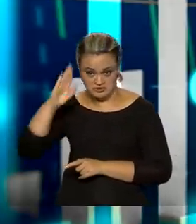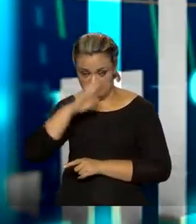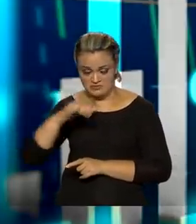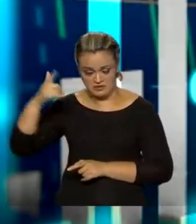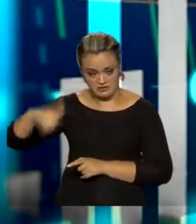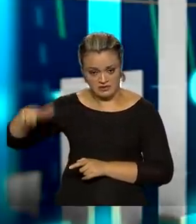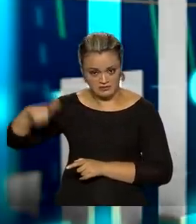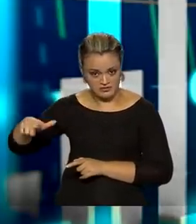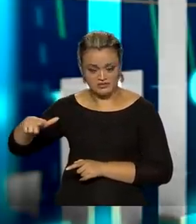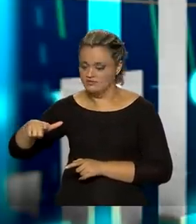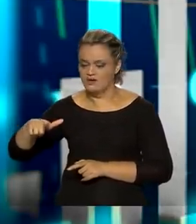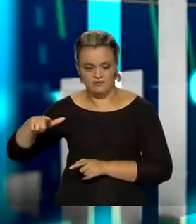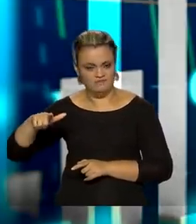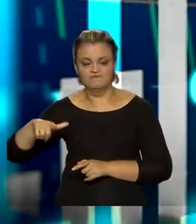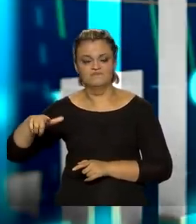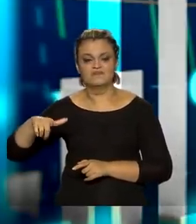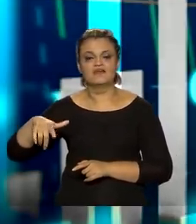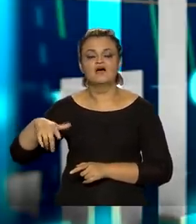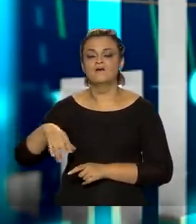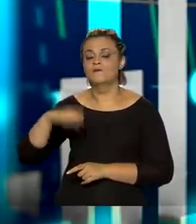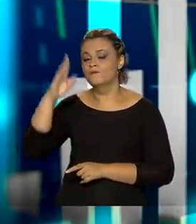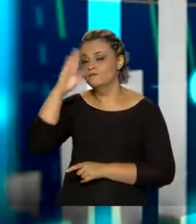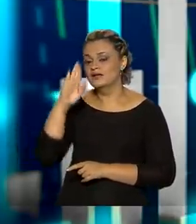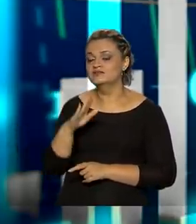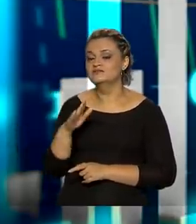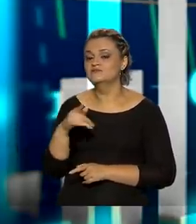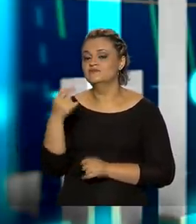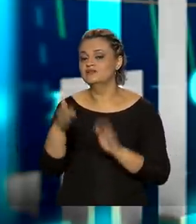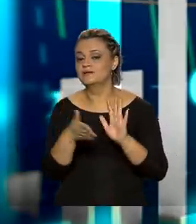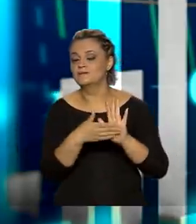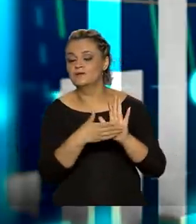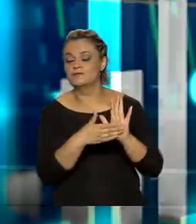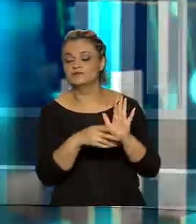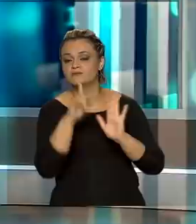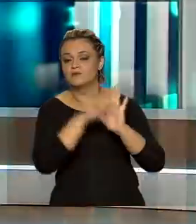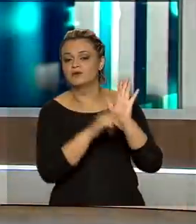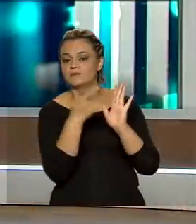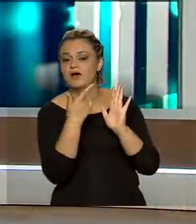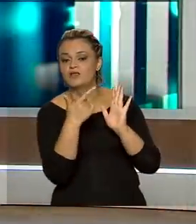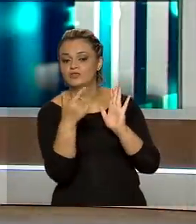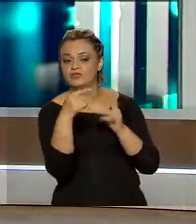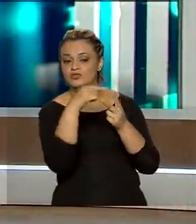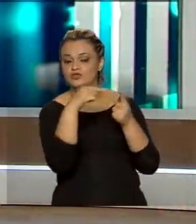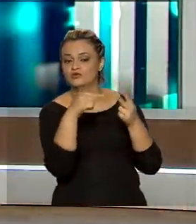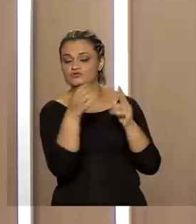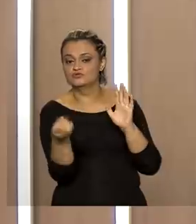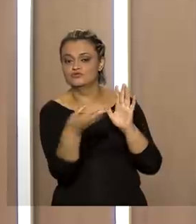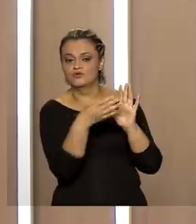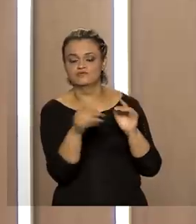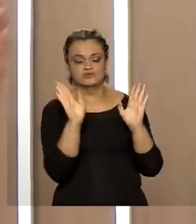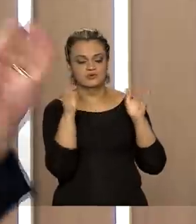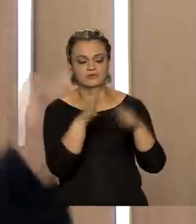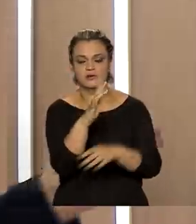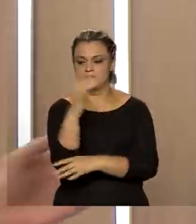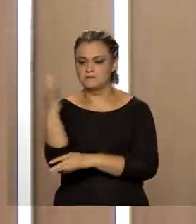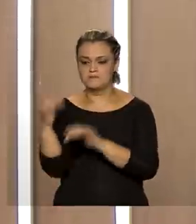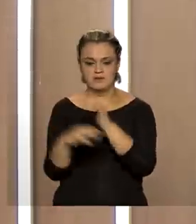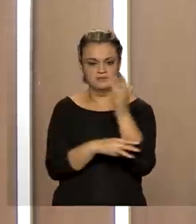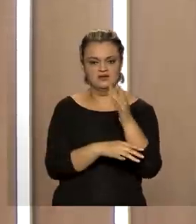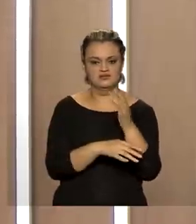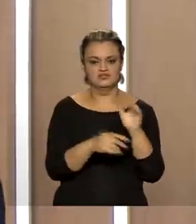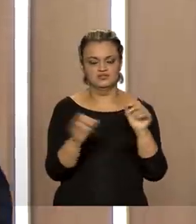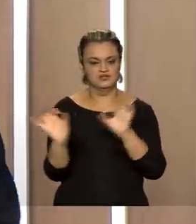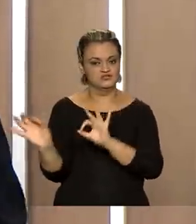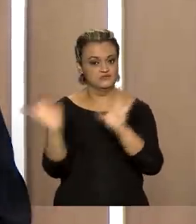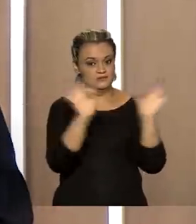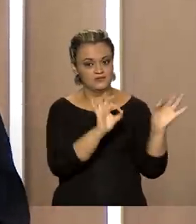participação na COP26. Além disso, o Brasil vai estar apresentando dois programas novos relacionados ao meio ambiente, que nós vamos lhe mostrar